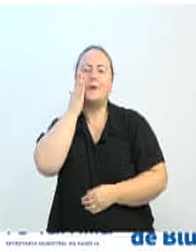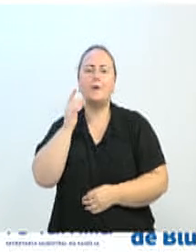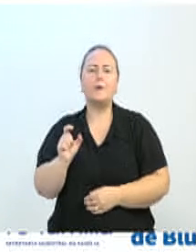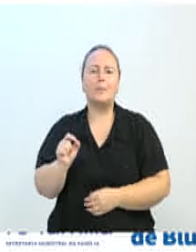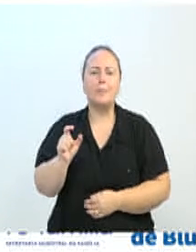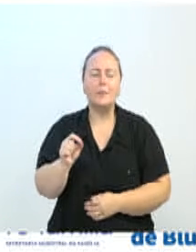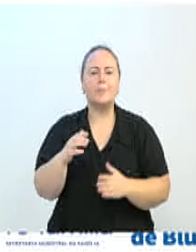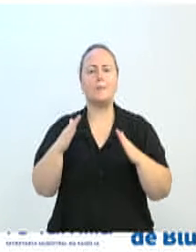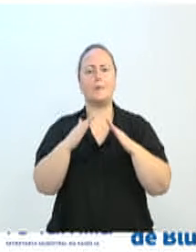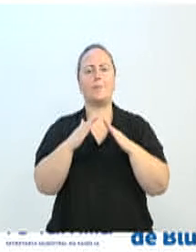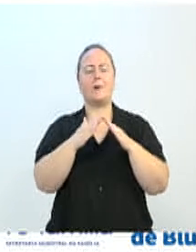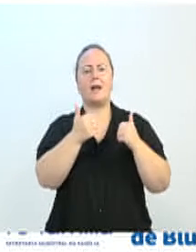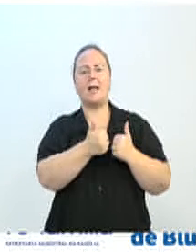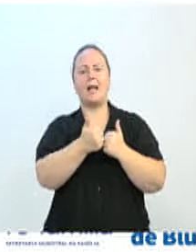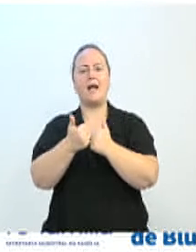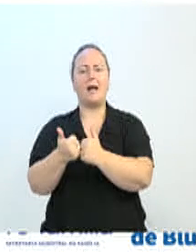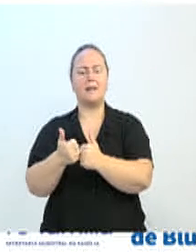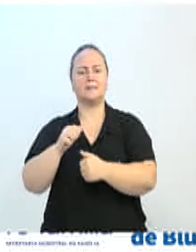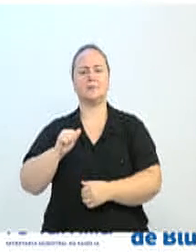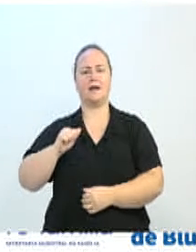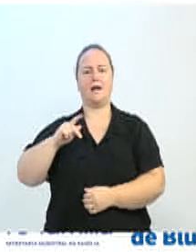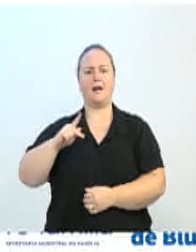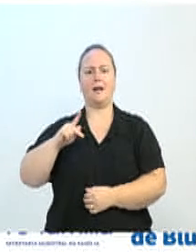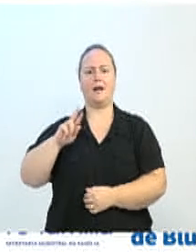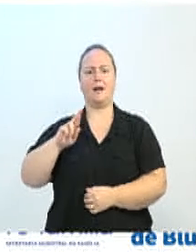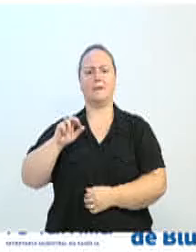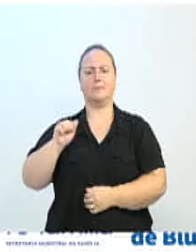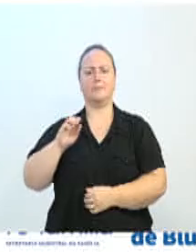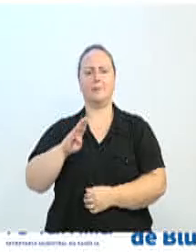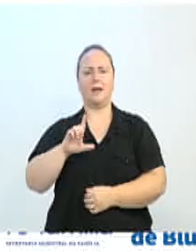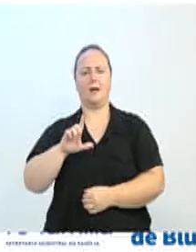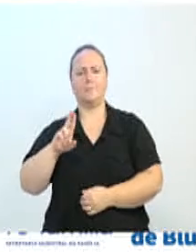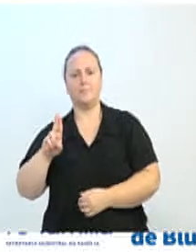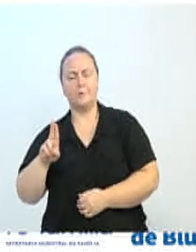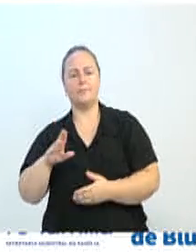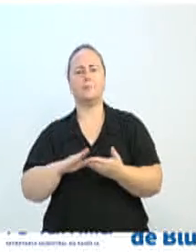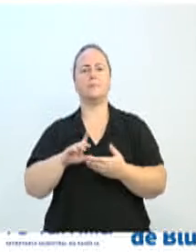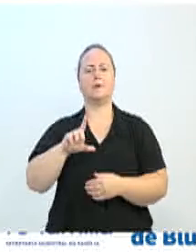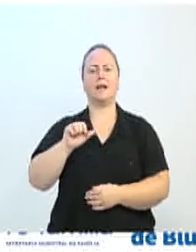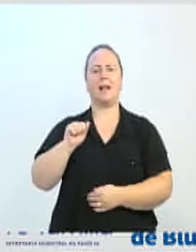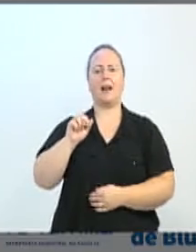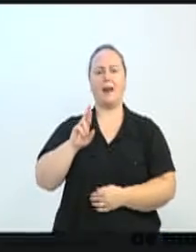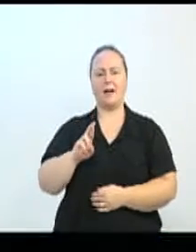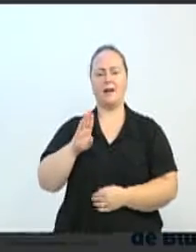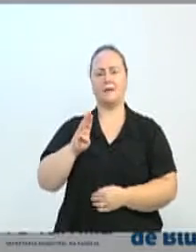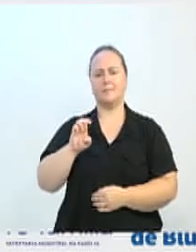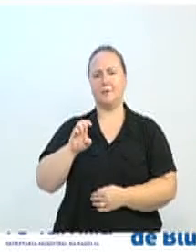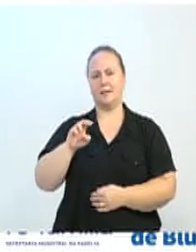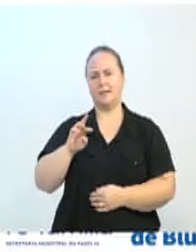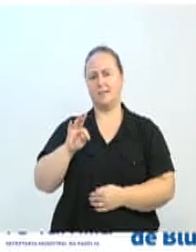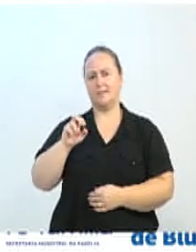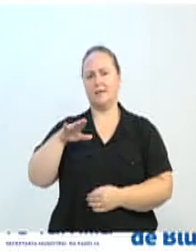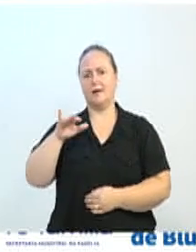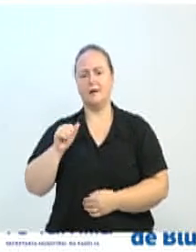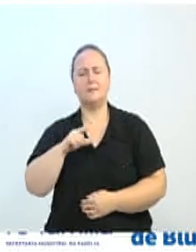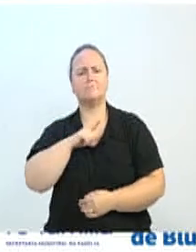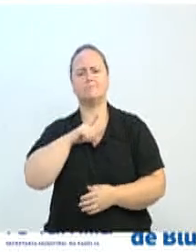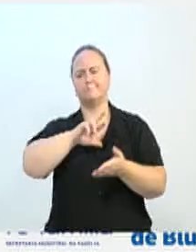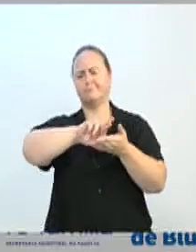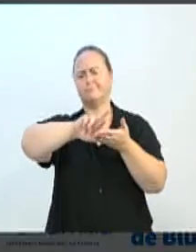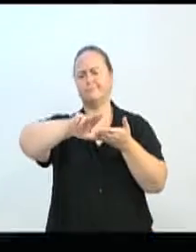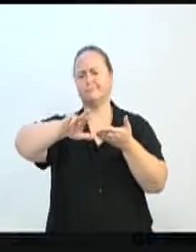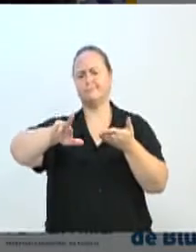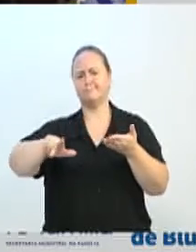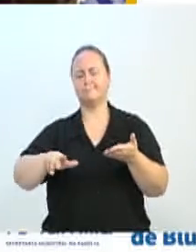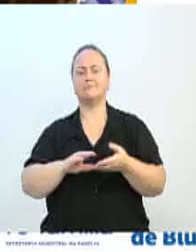Neri, Neri, Apra Blue, Lar Betânia, e assim, diversas entidades sociais. Eu